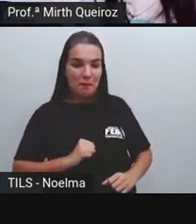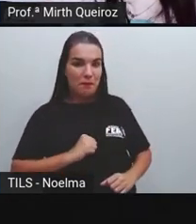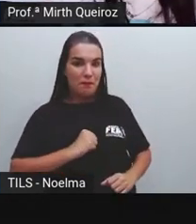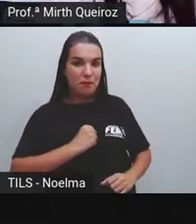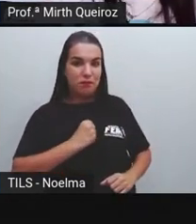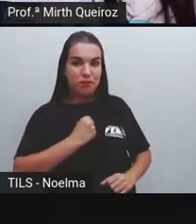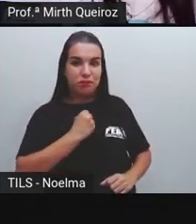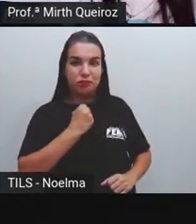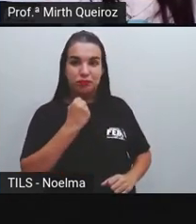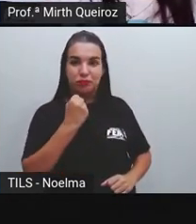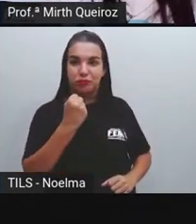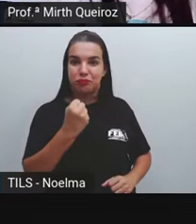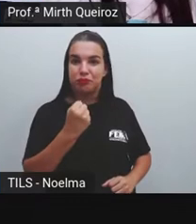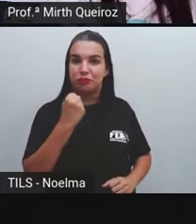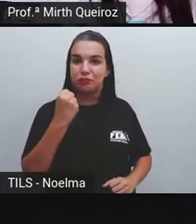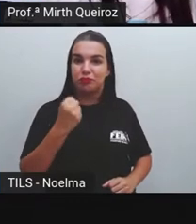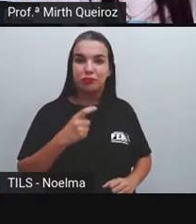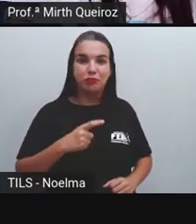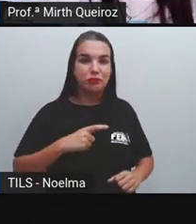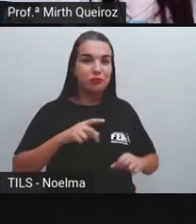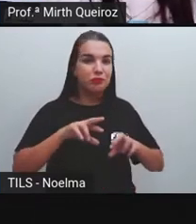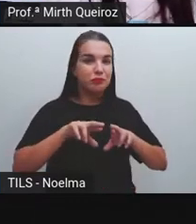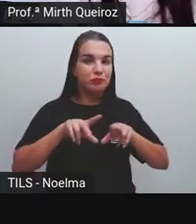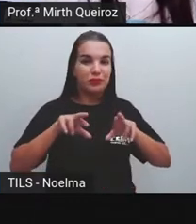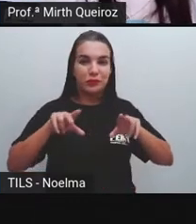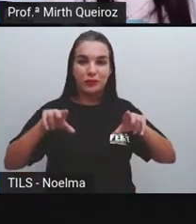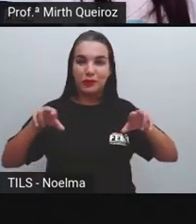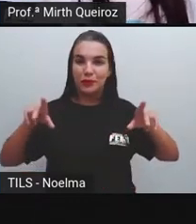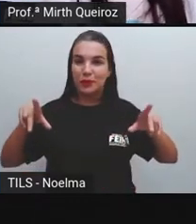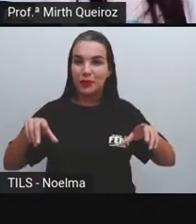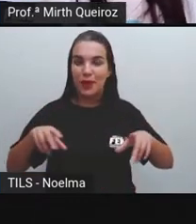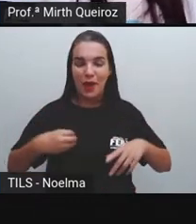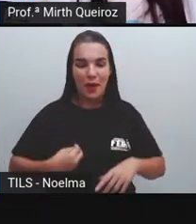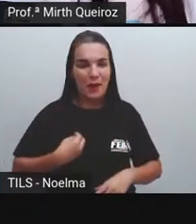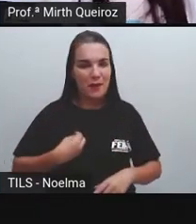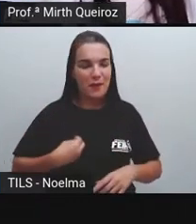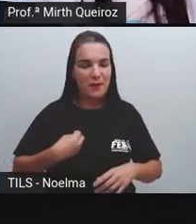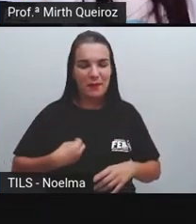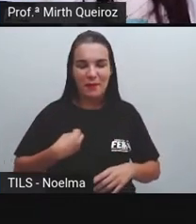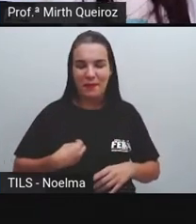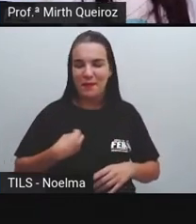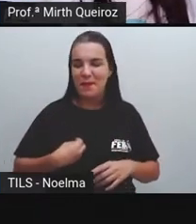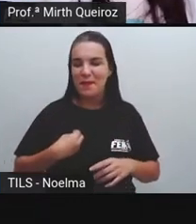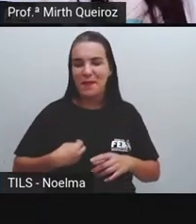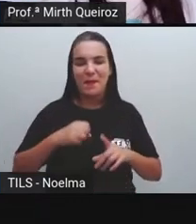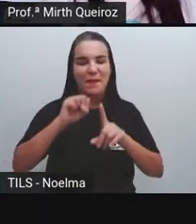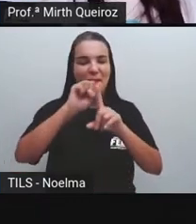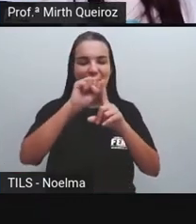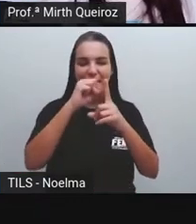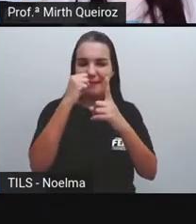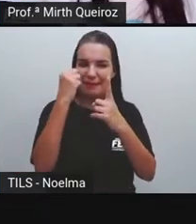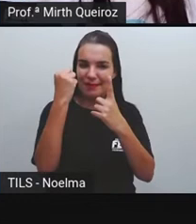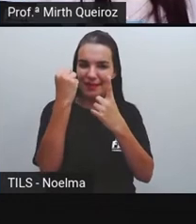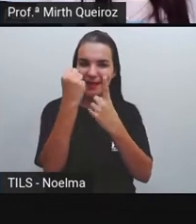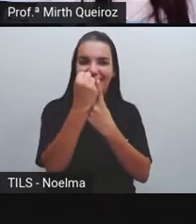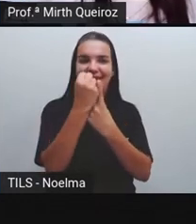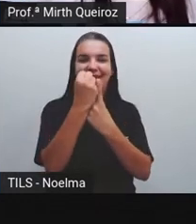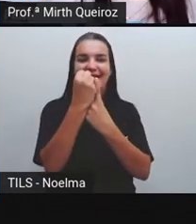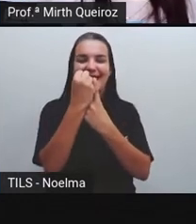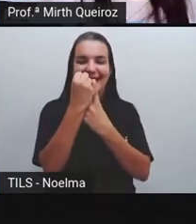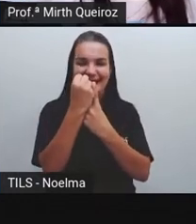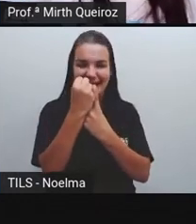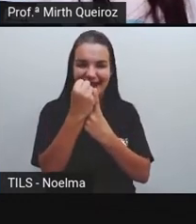Atrás Faz bastante tempo Porém Esses aparelhos móveis Com acesso à internet É algo mais